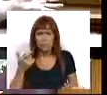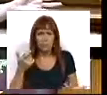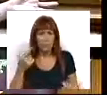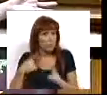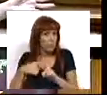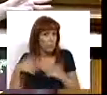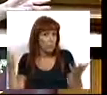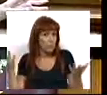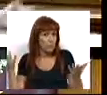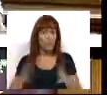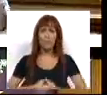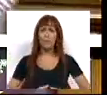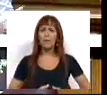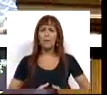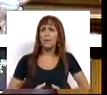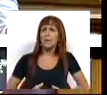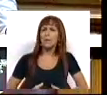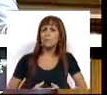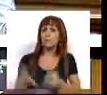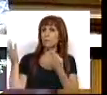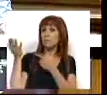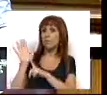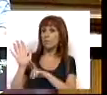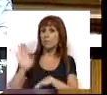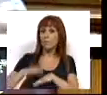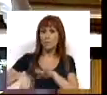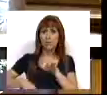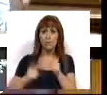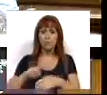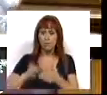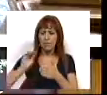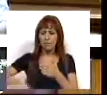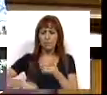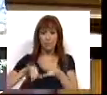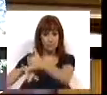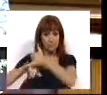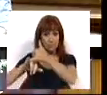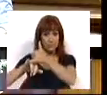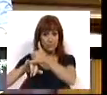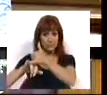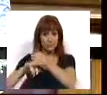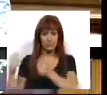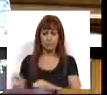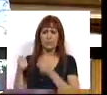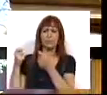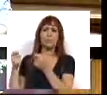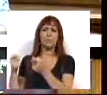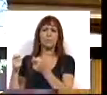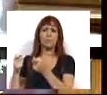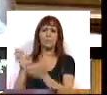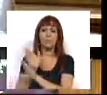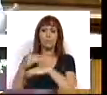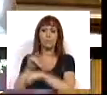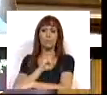positiva. E, por exemplo, relativamente aos contratos de associação investindo no